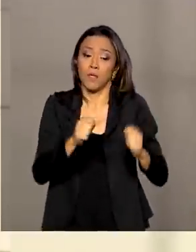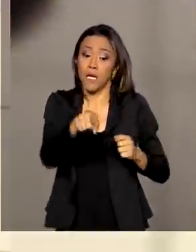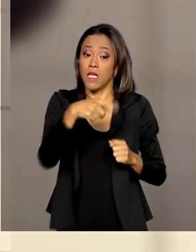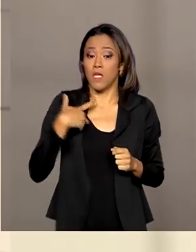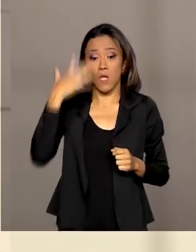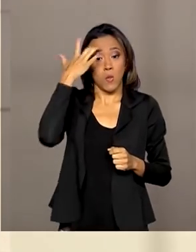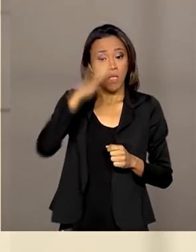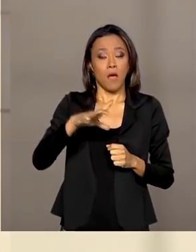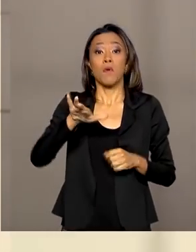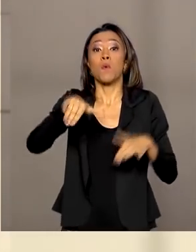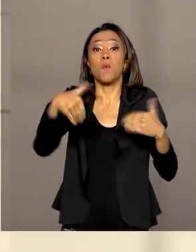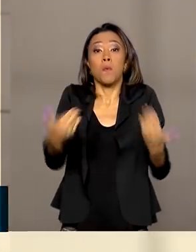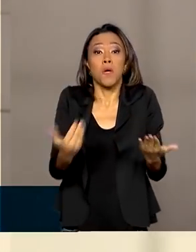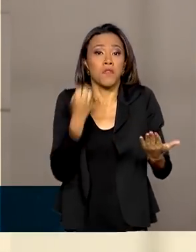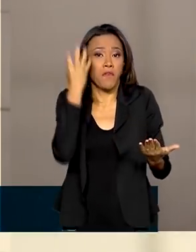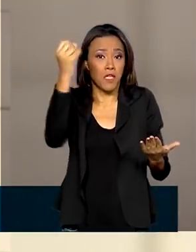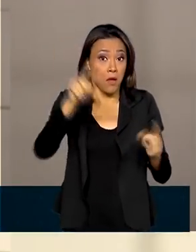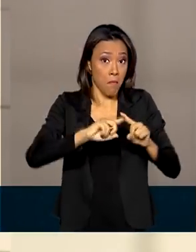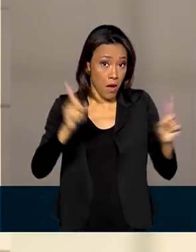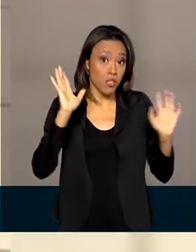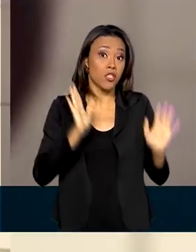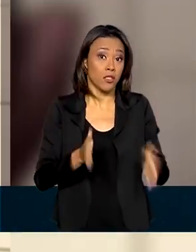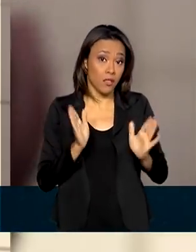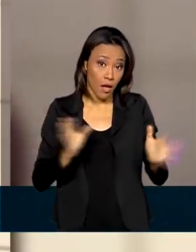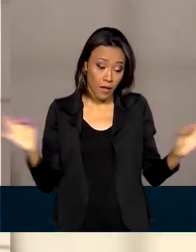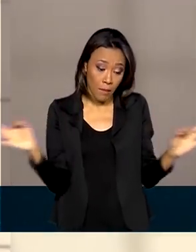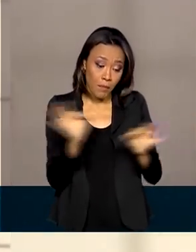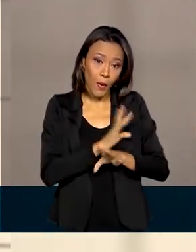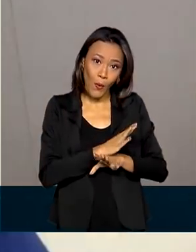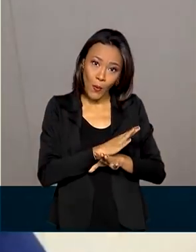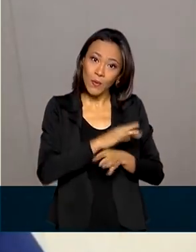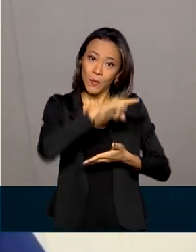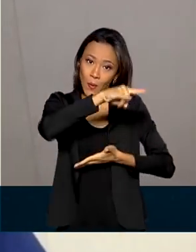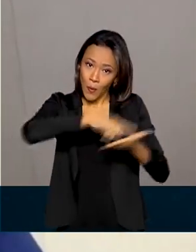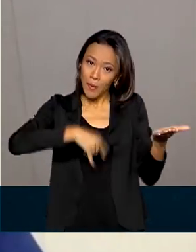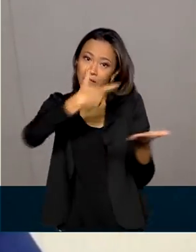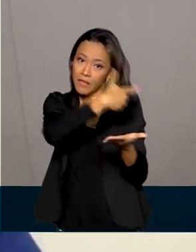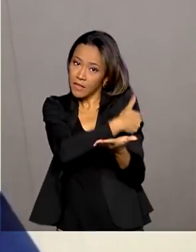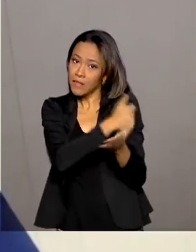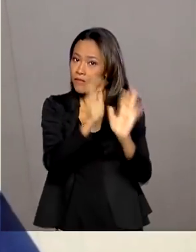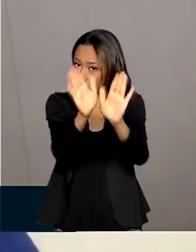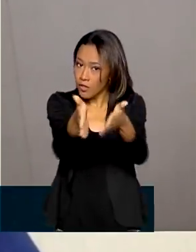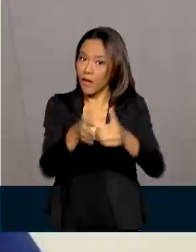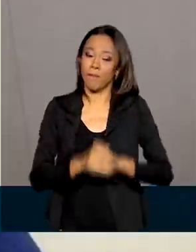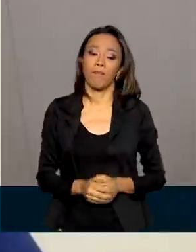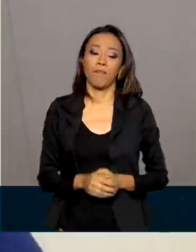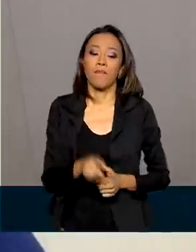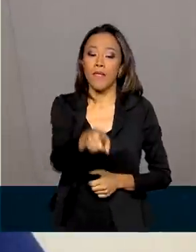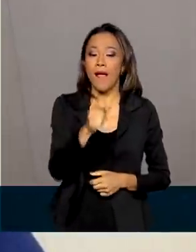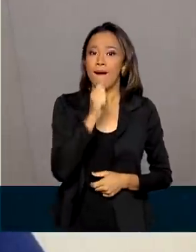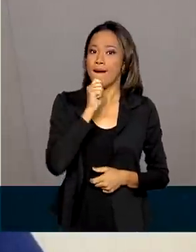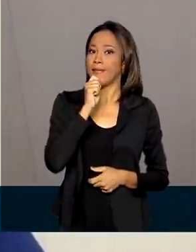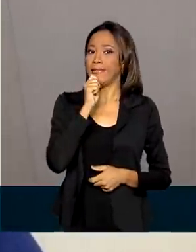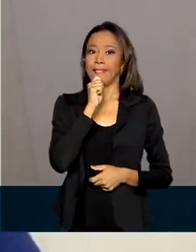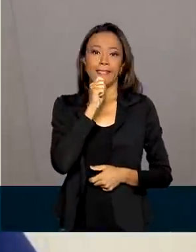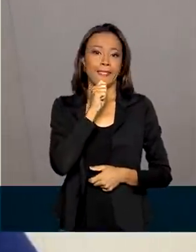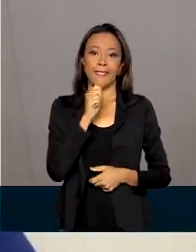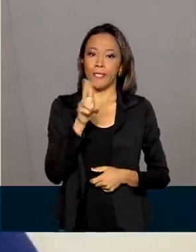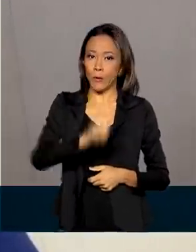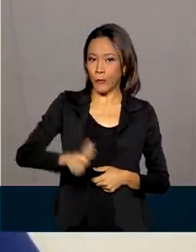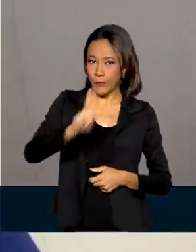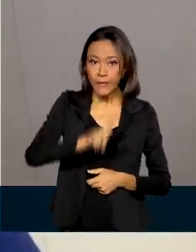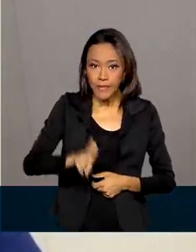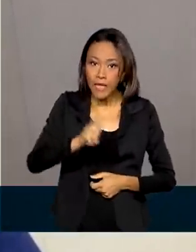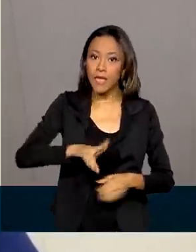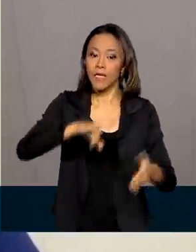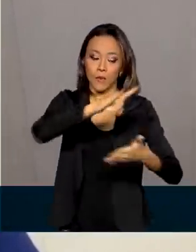vai viajar, mas já está com o dele garantido no celular. Ainda não foi preciso utilizá-lo, mas de antemão eu queria